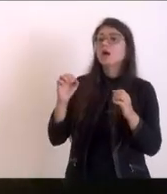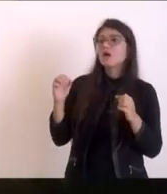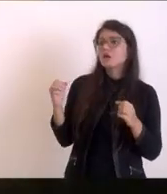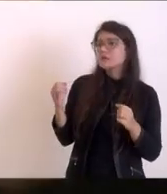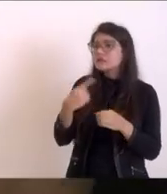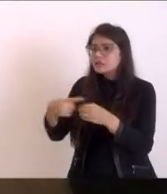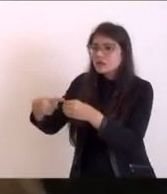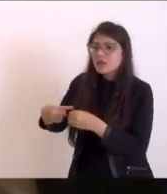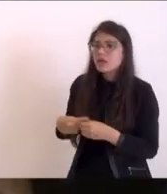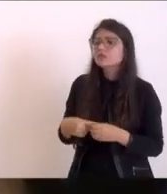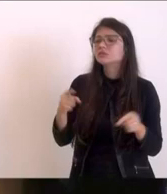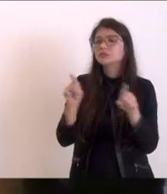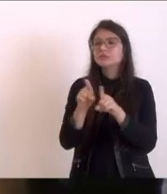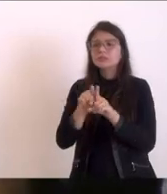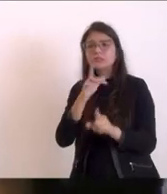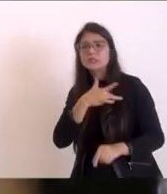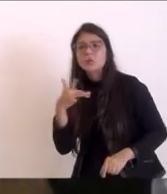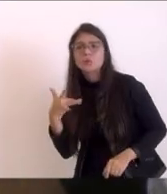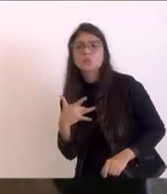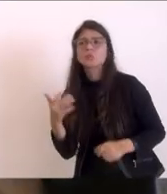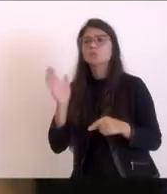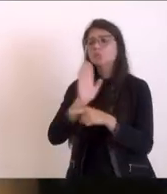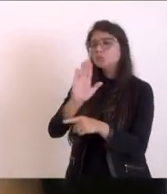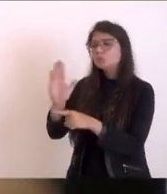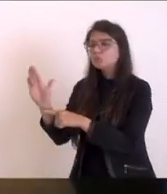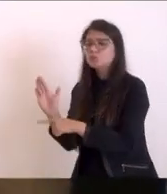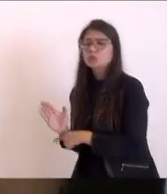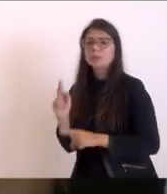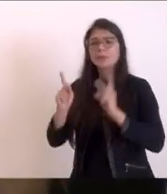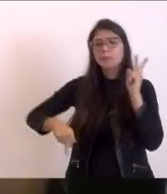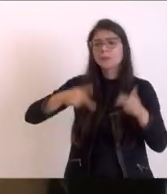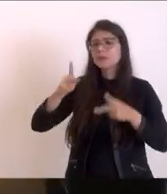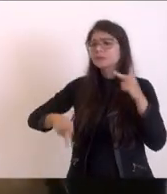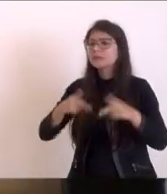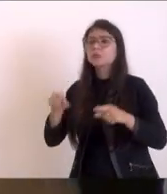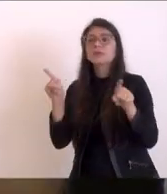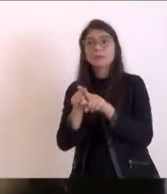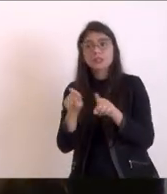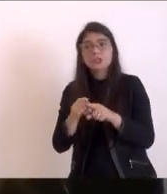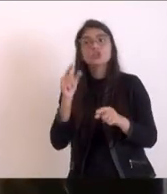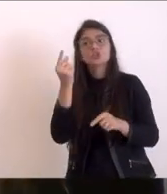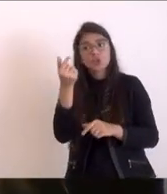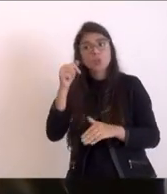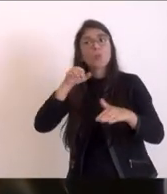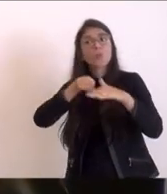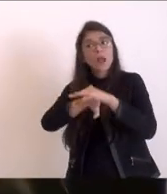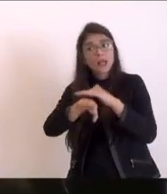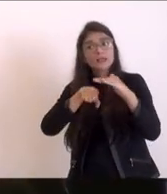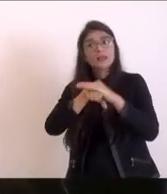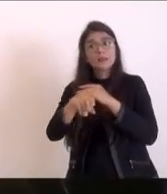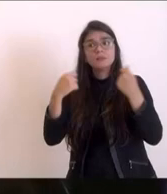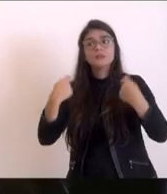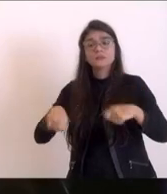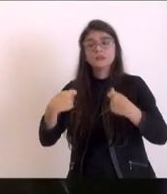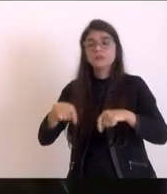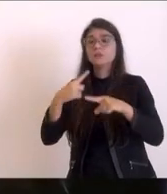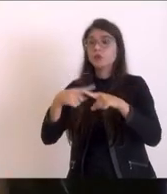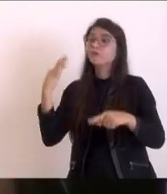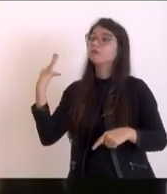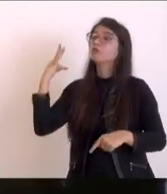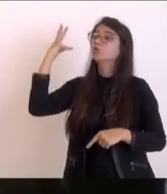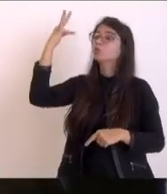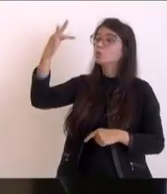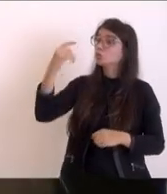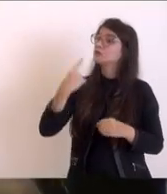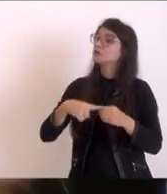para que possa trazer benefícios para a população, mas, acima de tudo, deixar uma reserva para o futuro da nossa cidade. Porque a gente